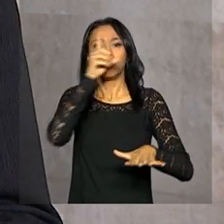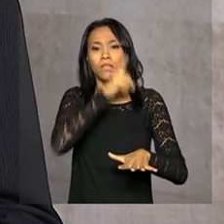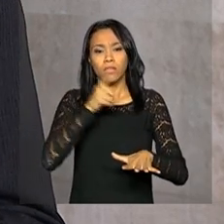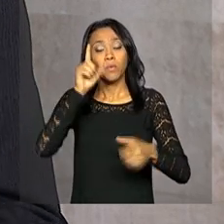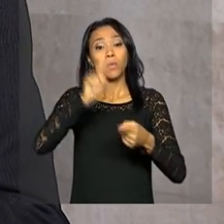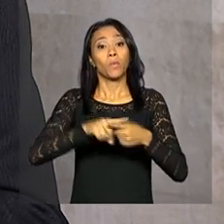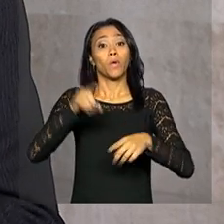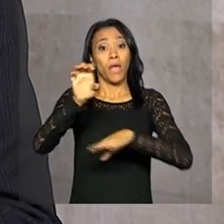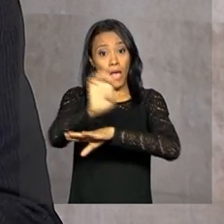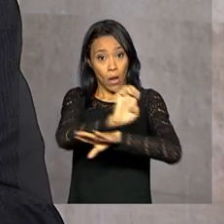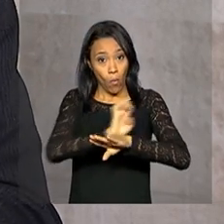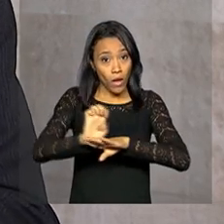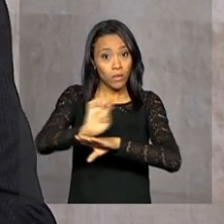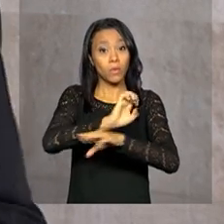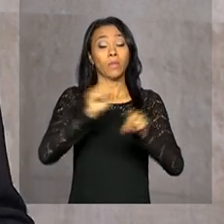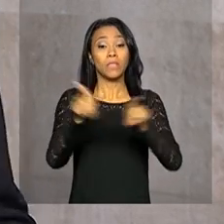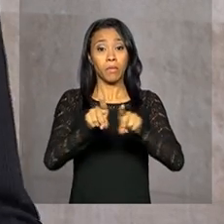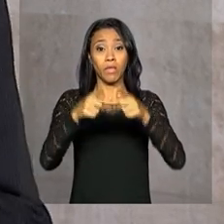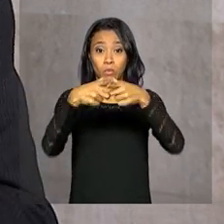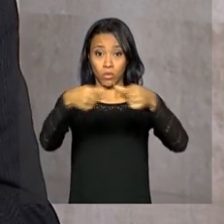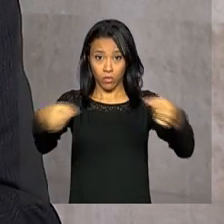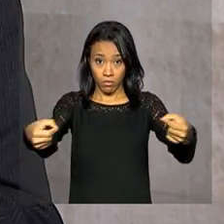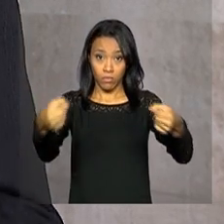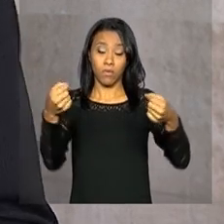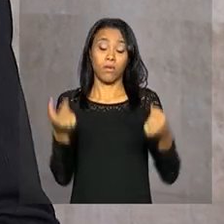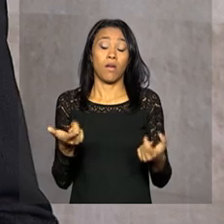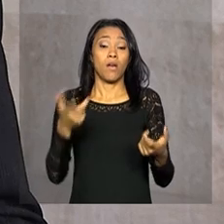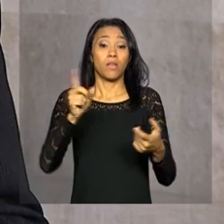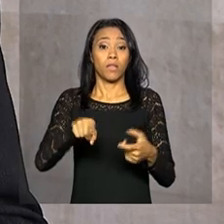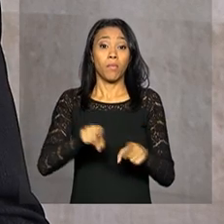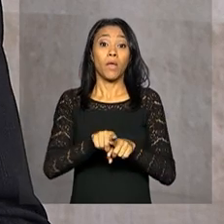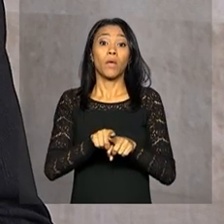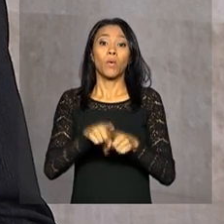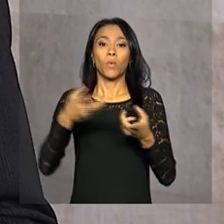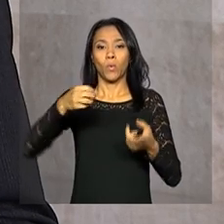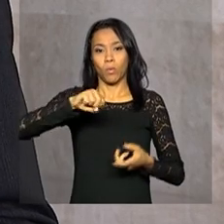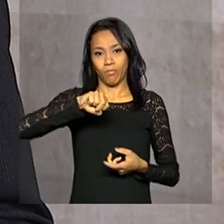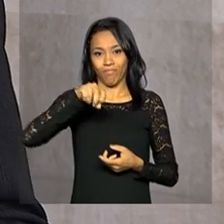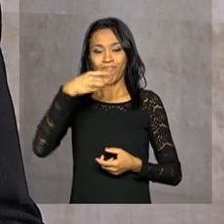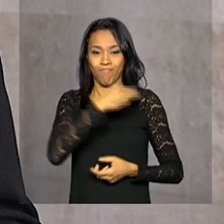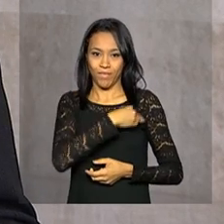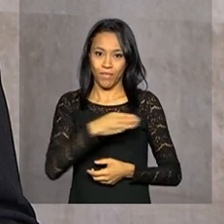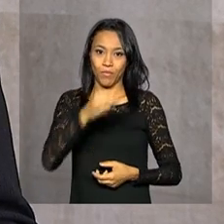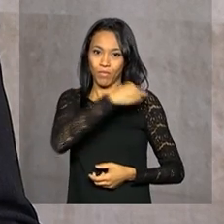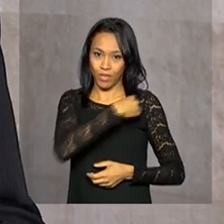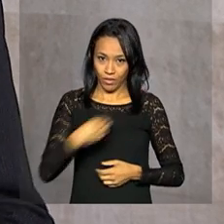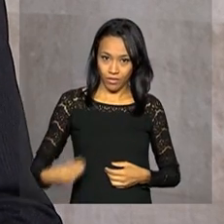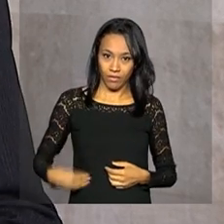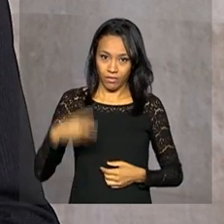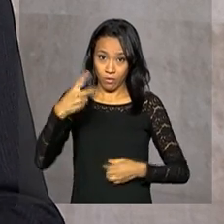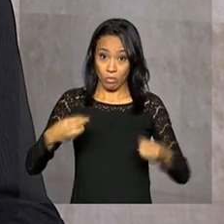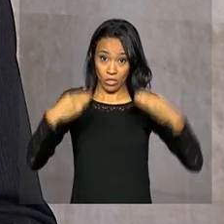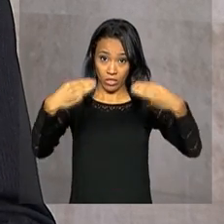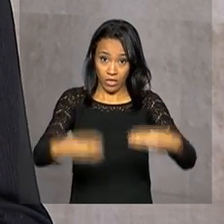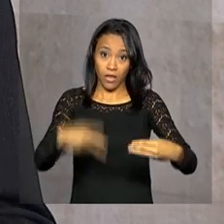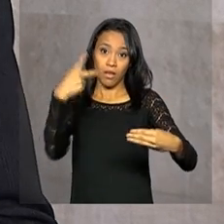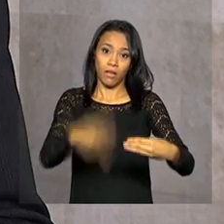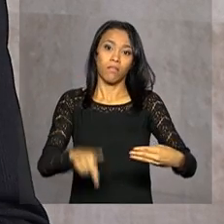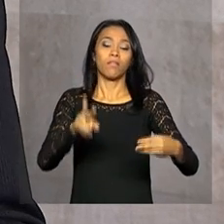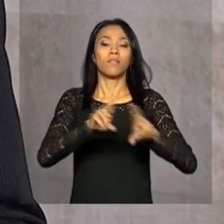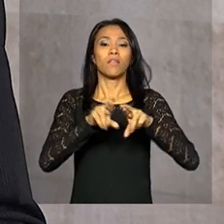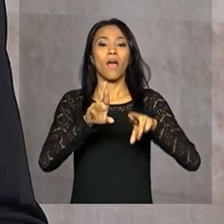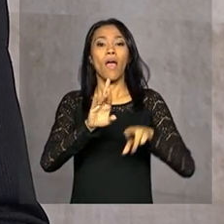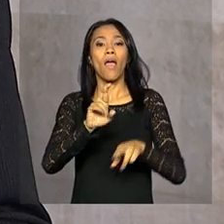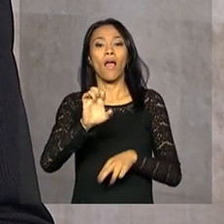Equador e a ilha de Kiocho, no Japão. O Ministério das Relações Exteriores também manifestou pesar pelo tornado que